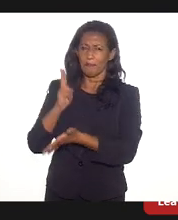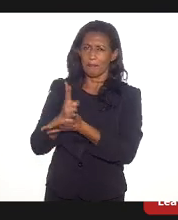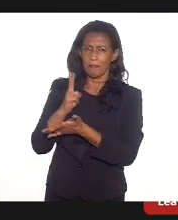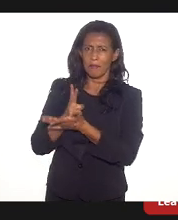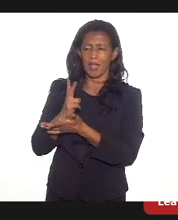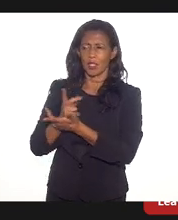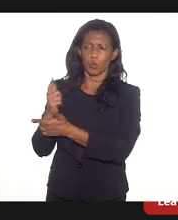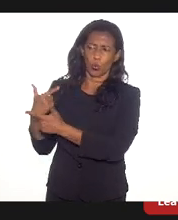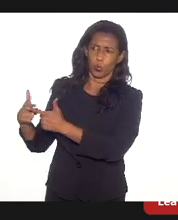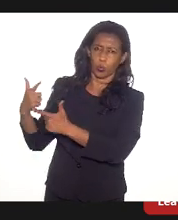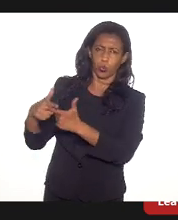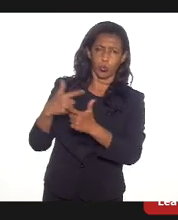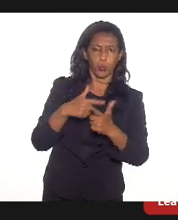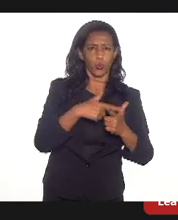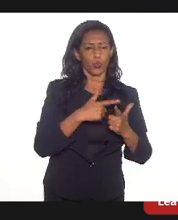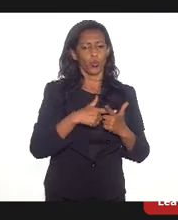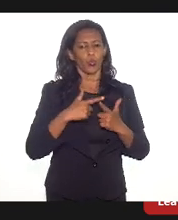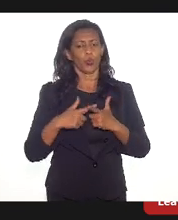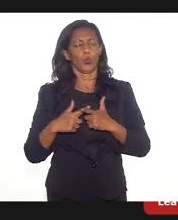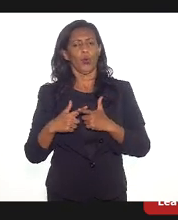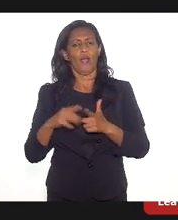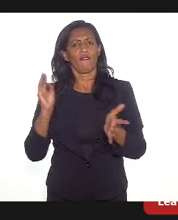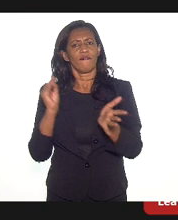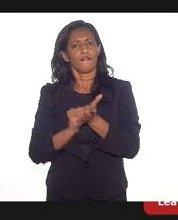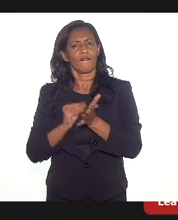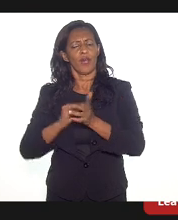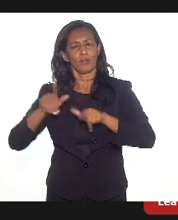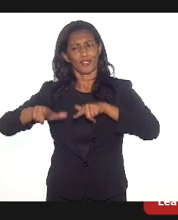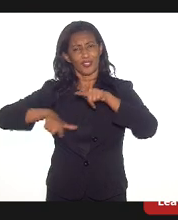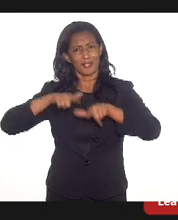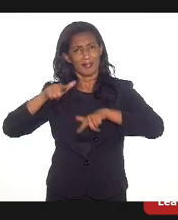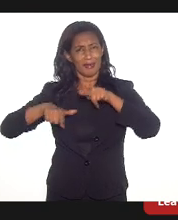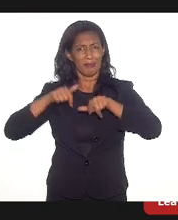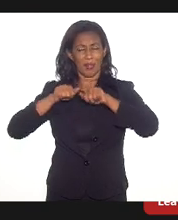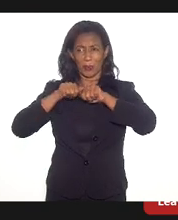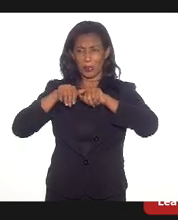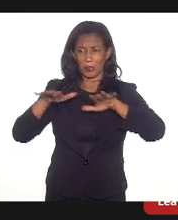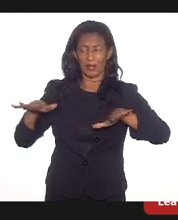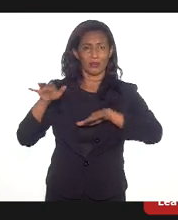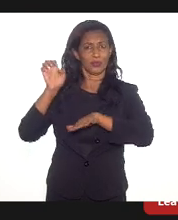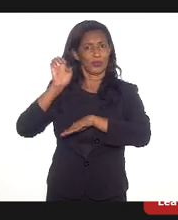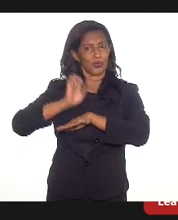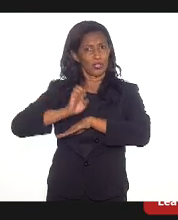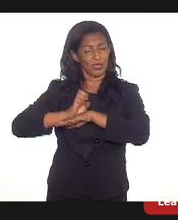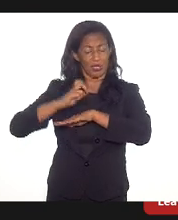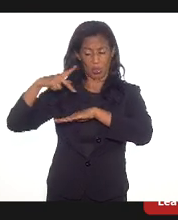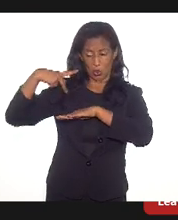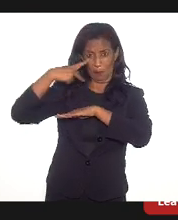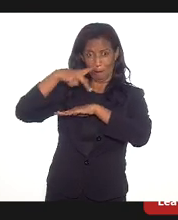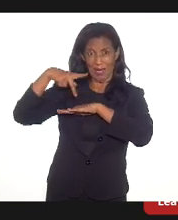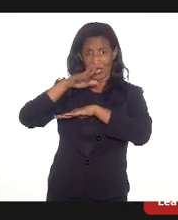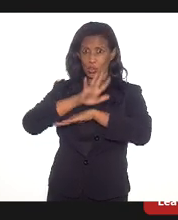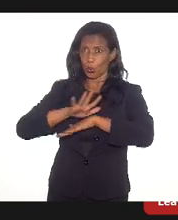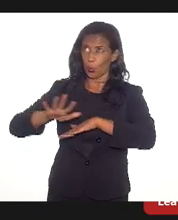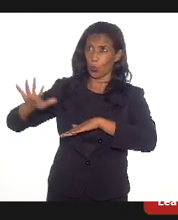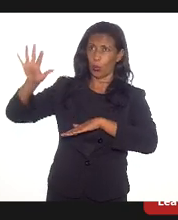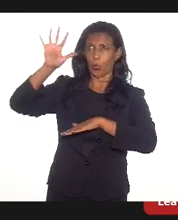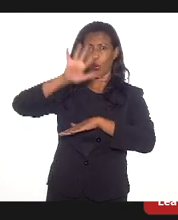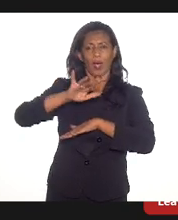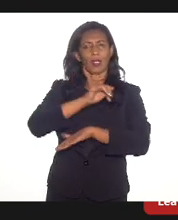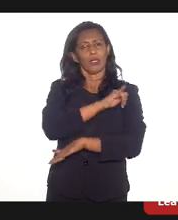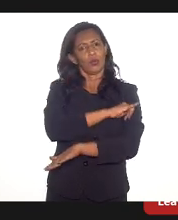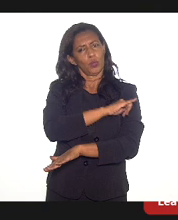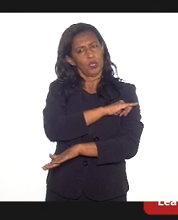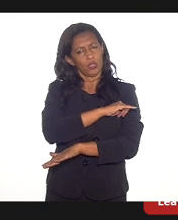em relação à questão do desemprego que toma conta do nosso Estado e do país de uma forma geral, o Rio de